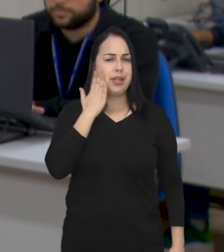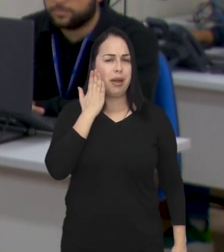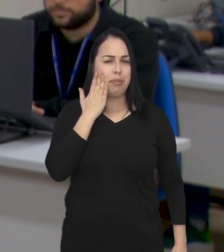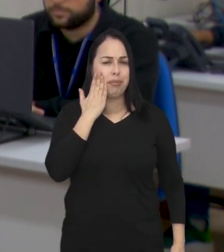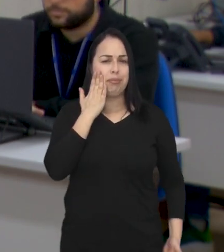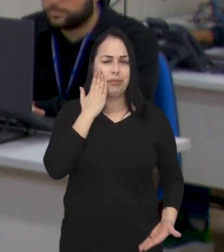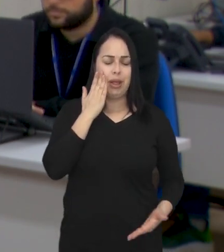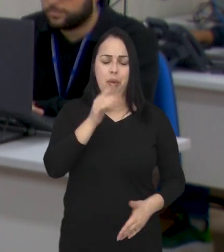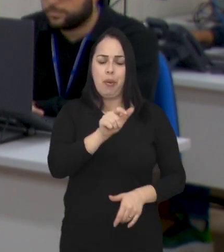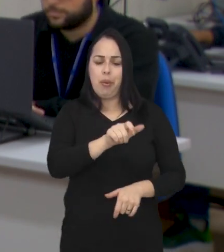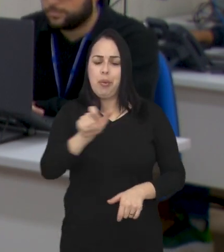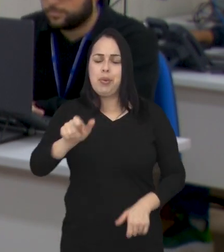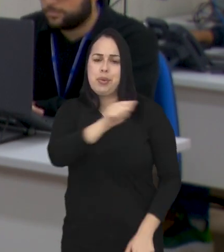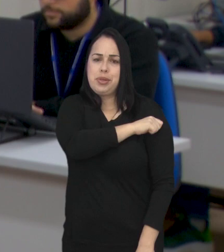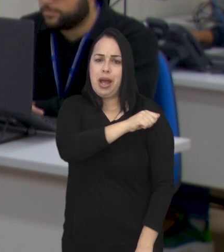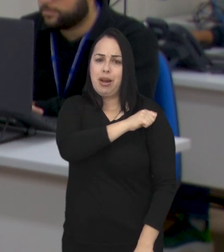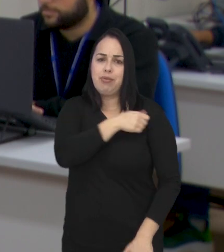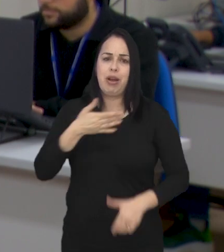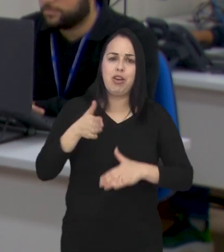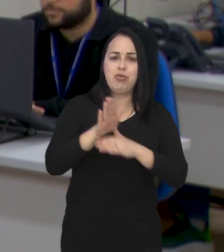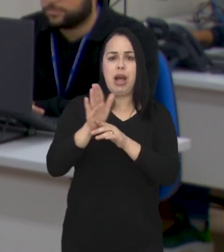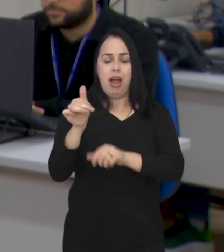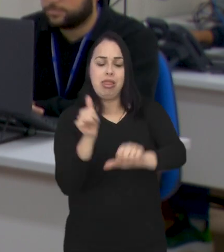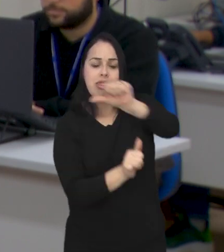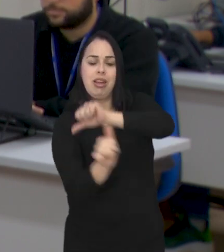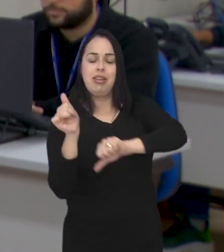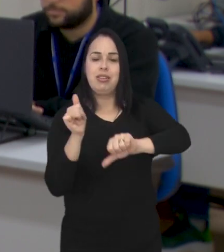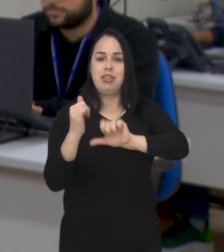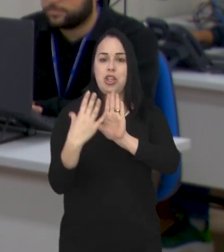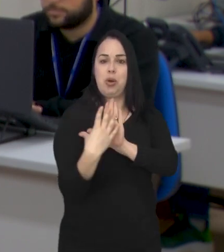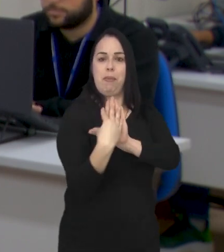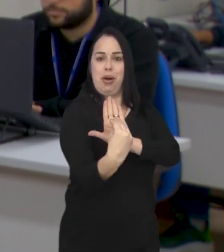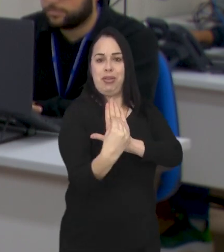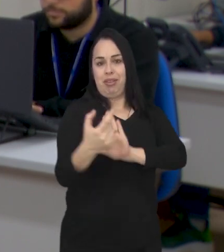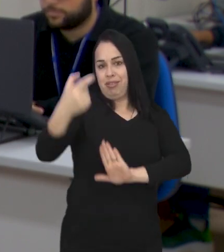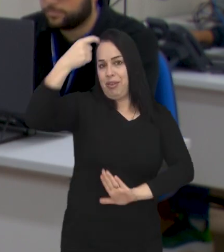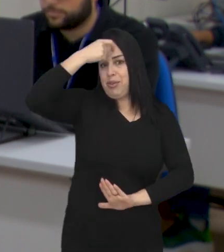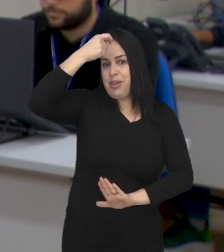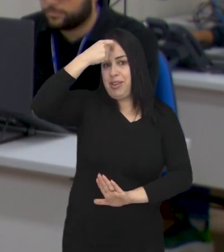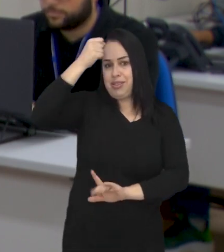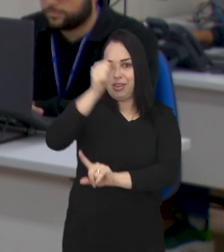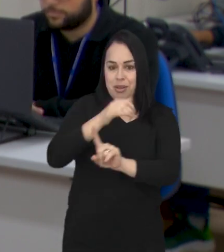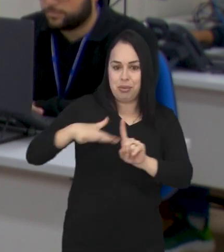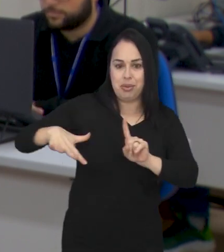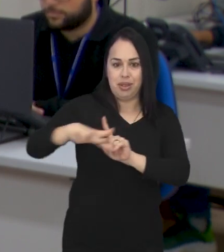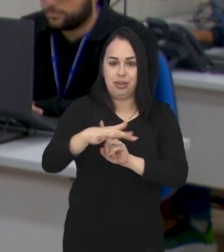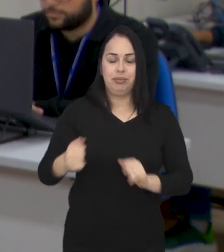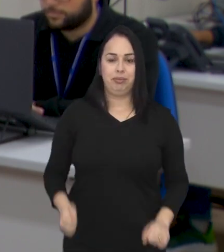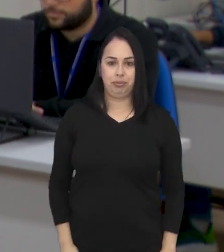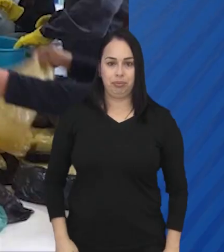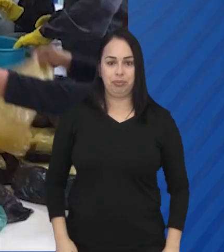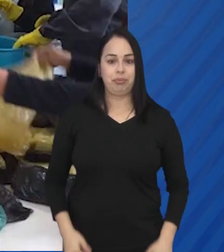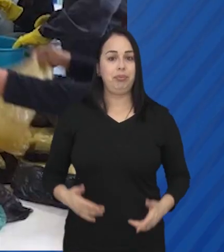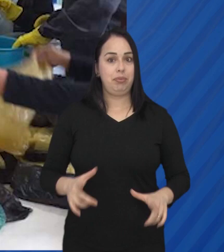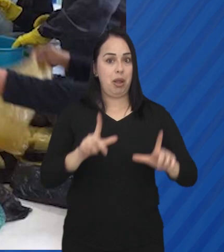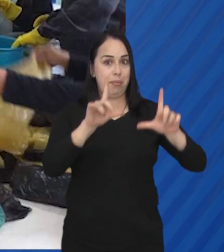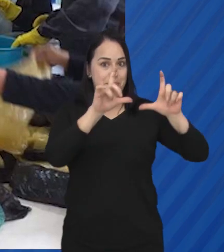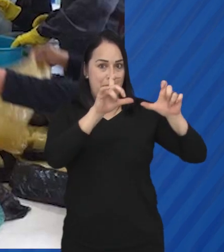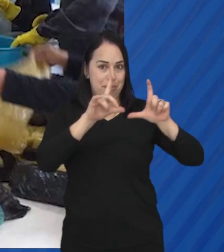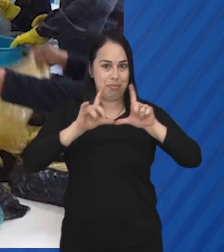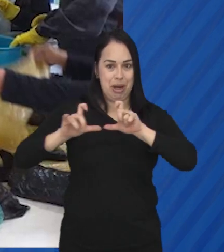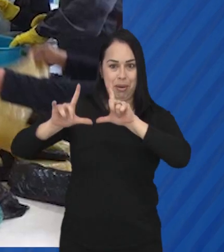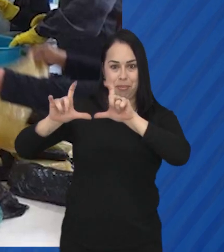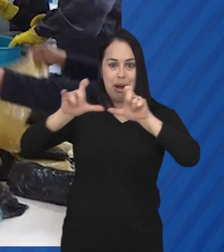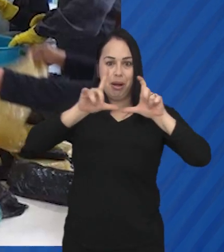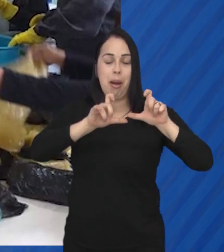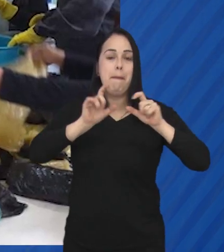pedagógicas. Quem sabe, os alunos se tornam agentes transformadores, sendo exemplo de consciência ambiental? Os registros